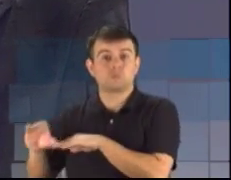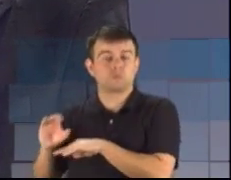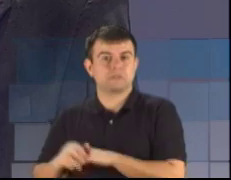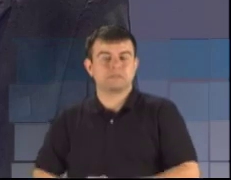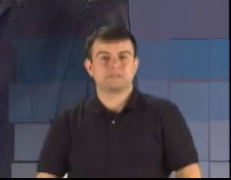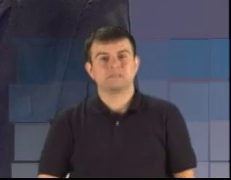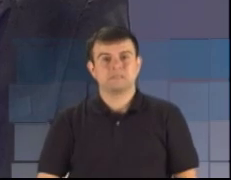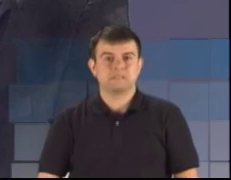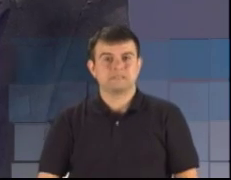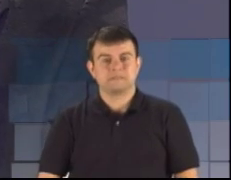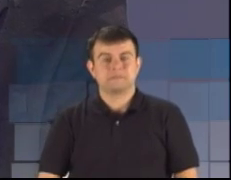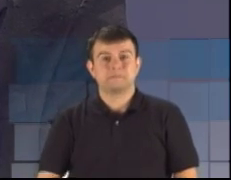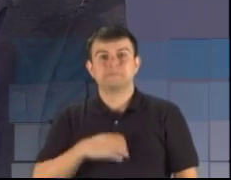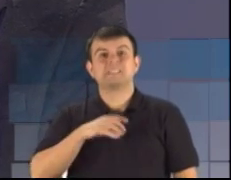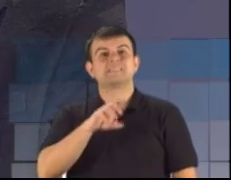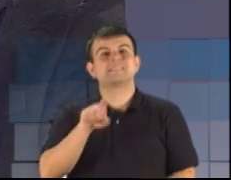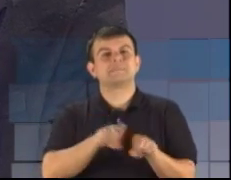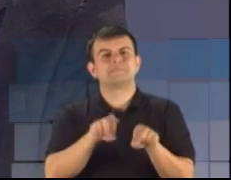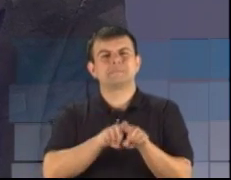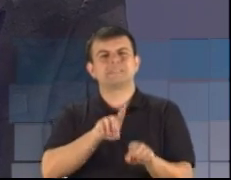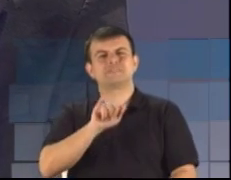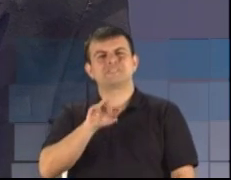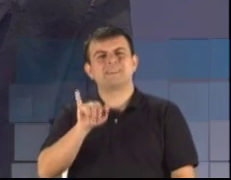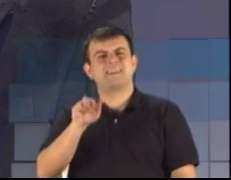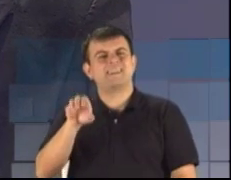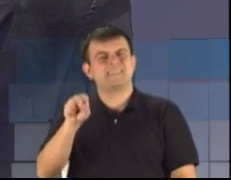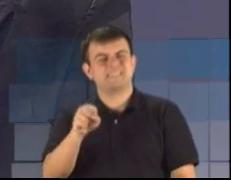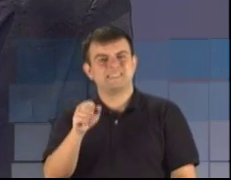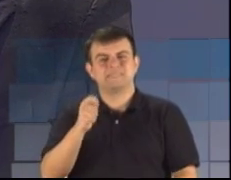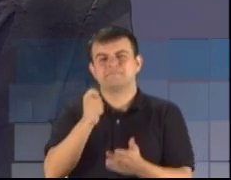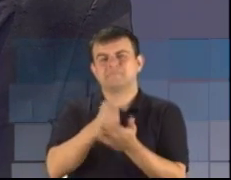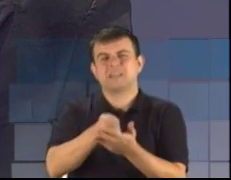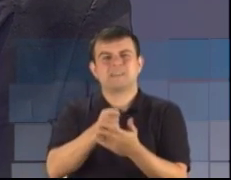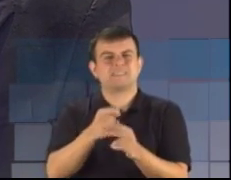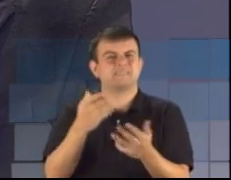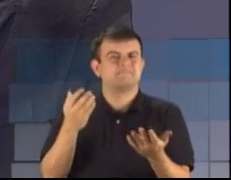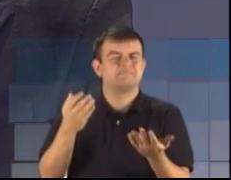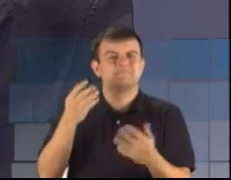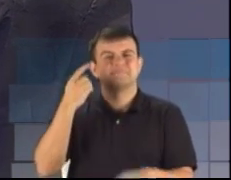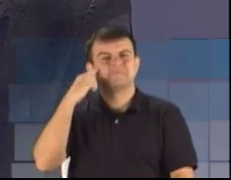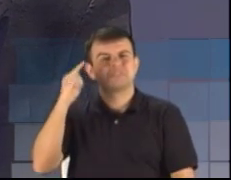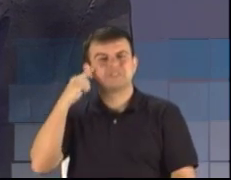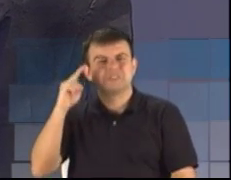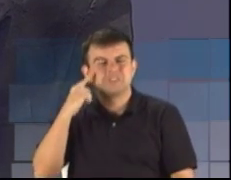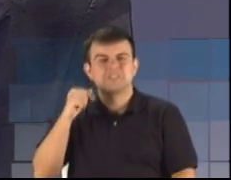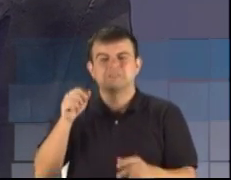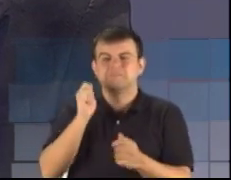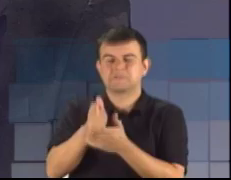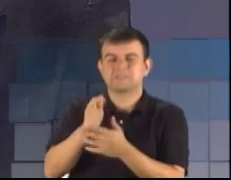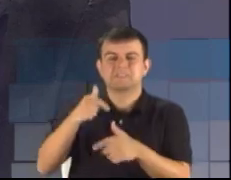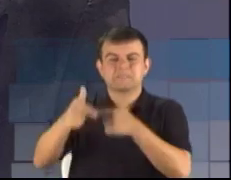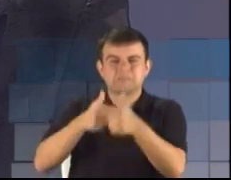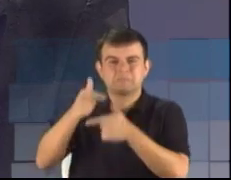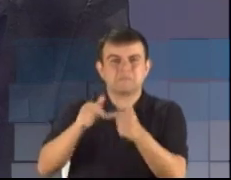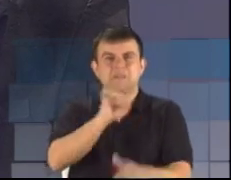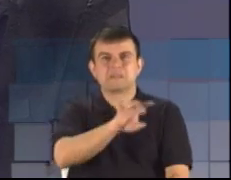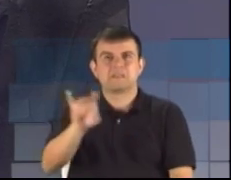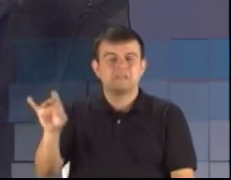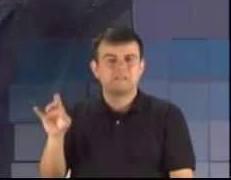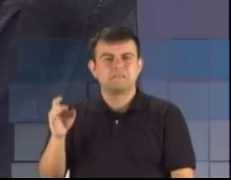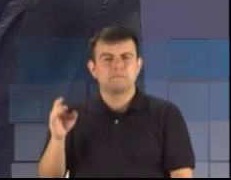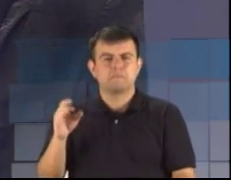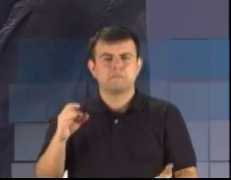de diárias. Ou seja, em 2013, 108.936.047 em diárias.